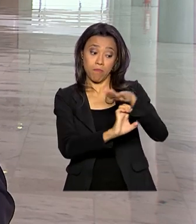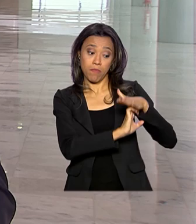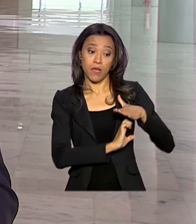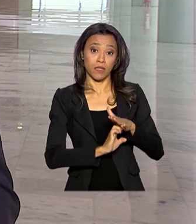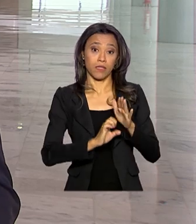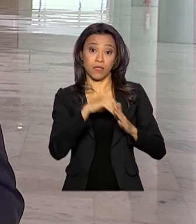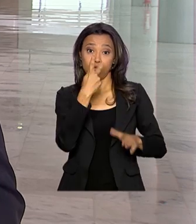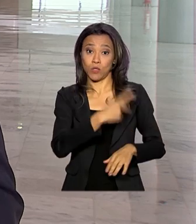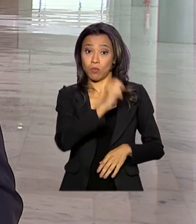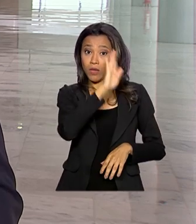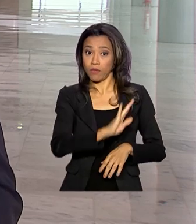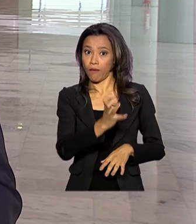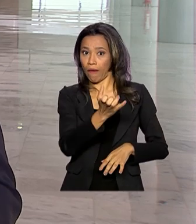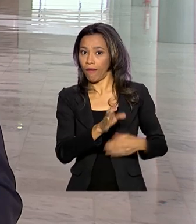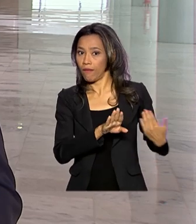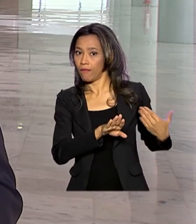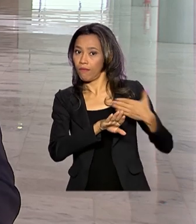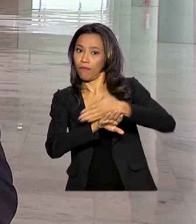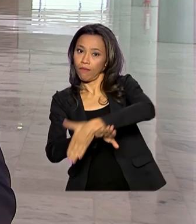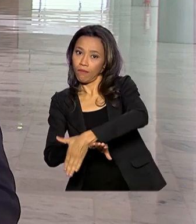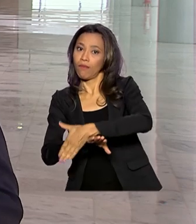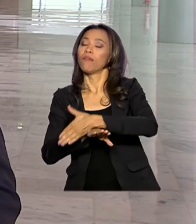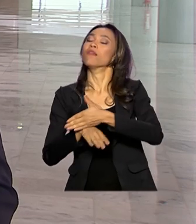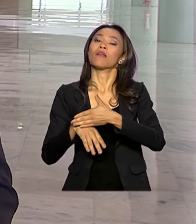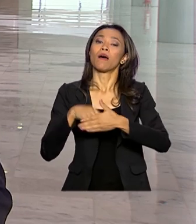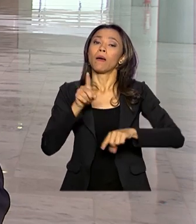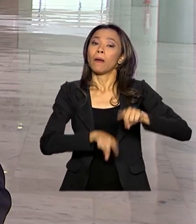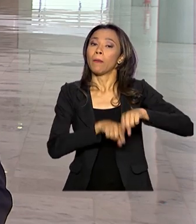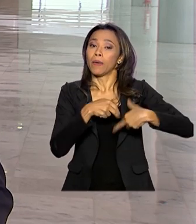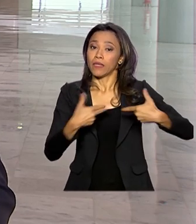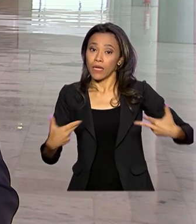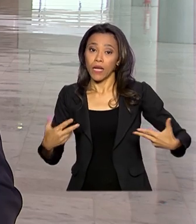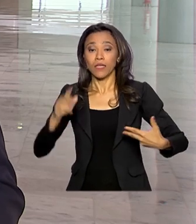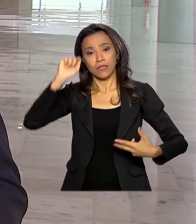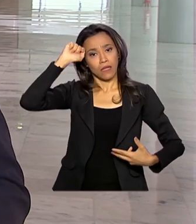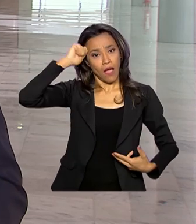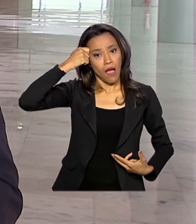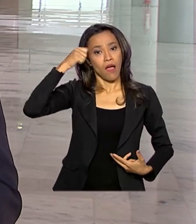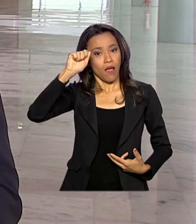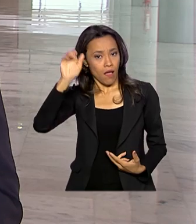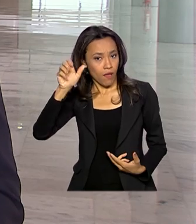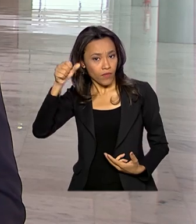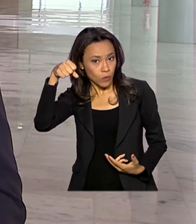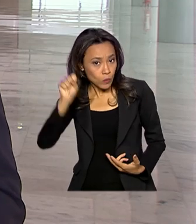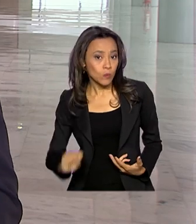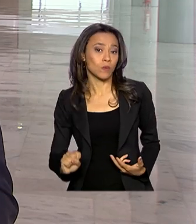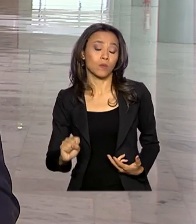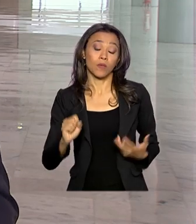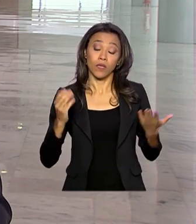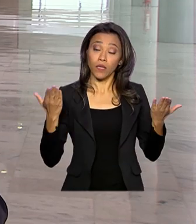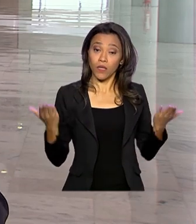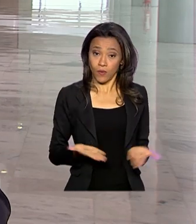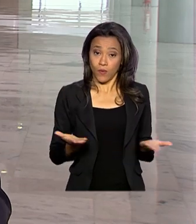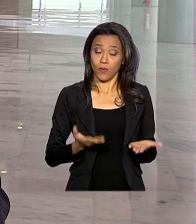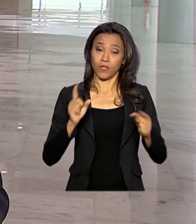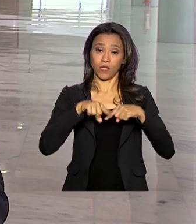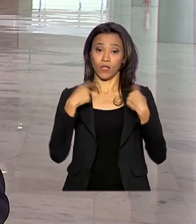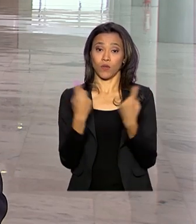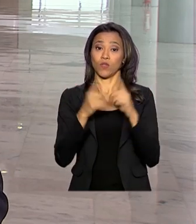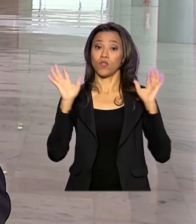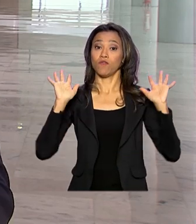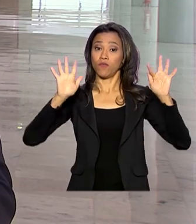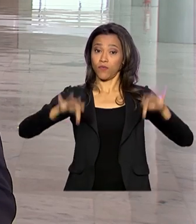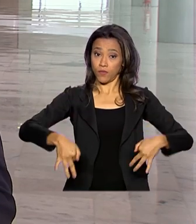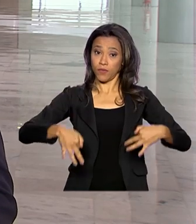abertura para a entrada de produtos manufaturados nacionais no país africano. E essas duas reuniões de hoje encerram a agenda